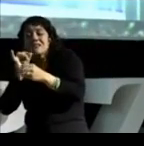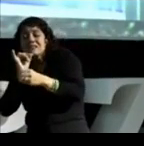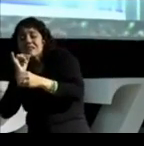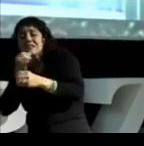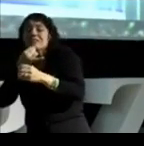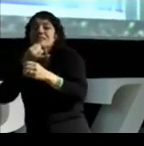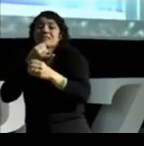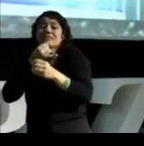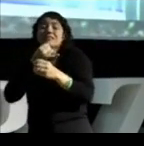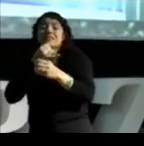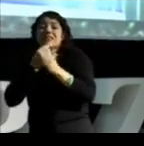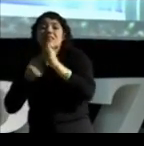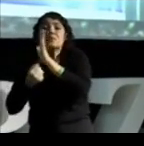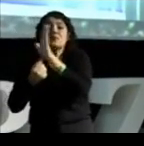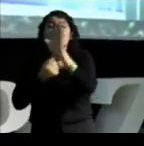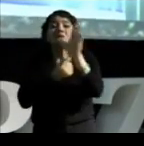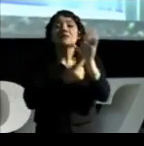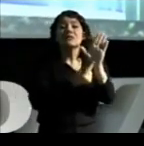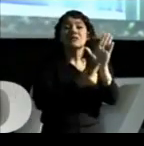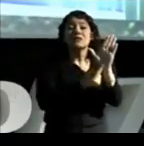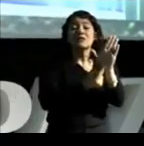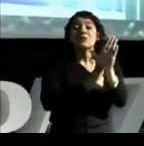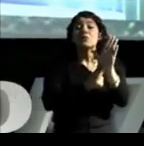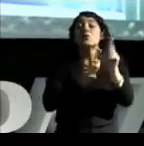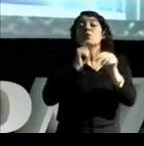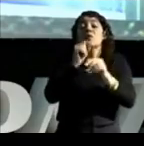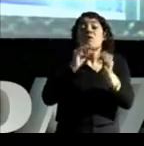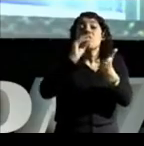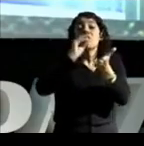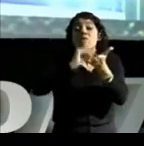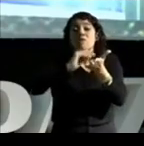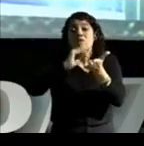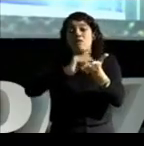quanta sede de Jesus a humanidade tem. anunciando humanidade